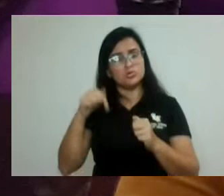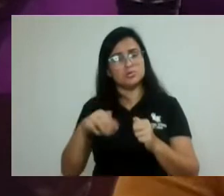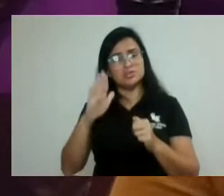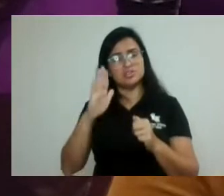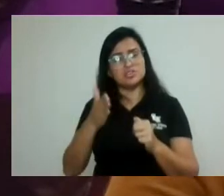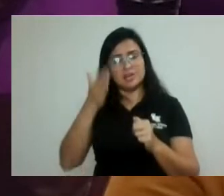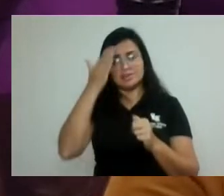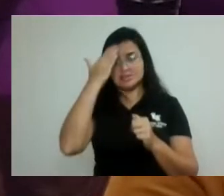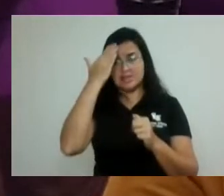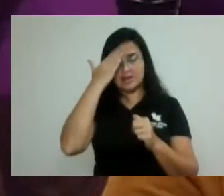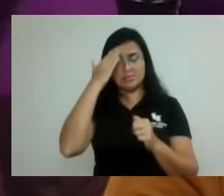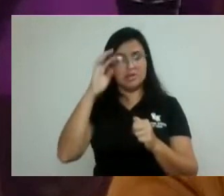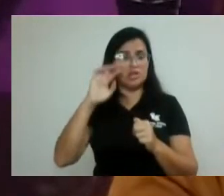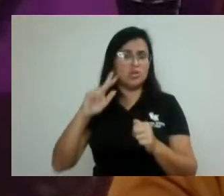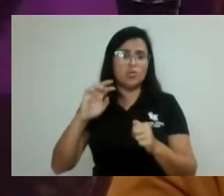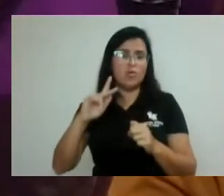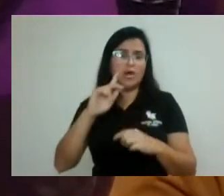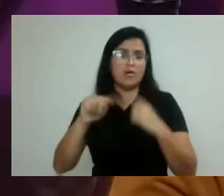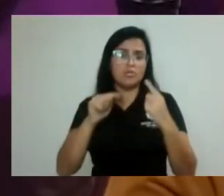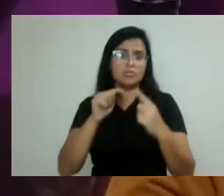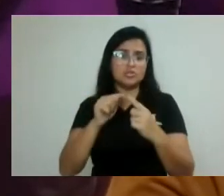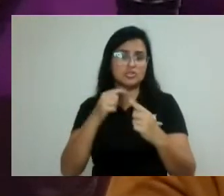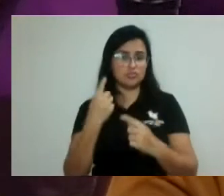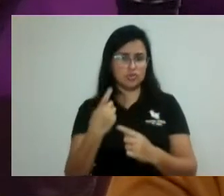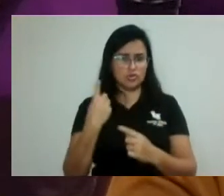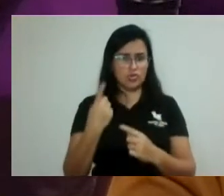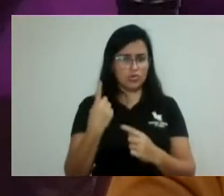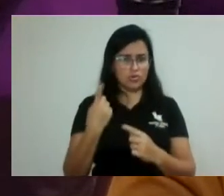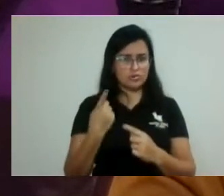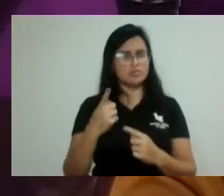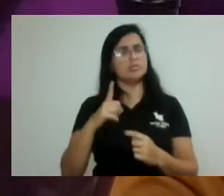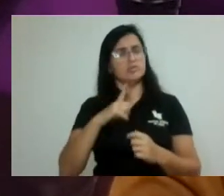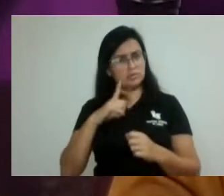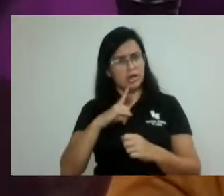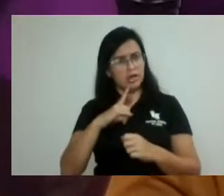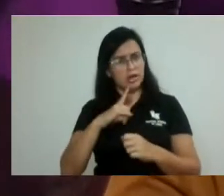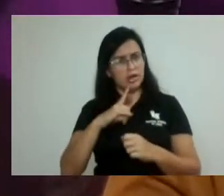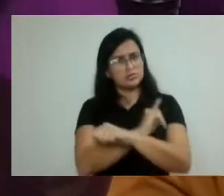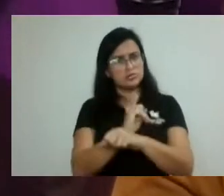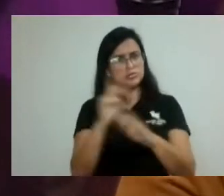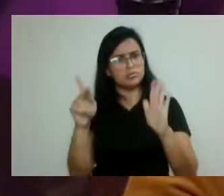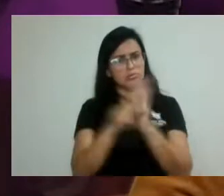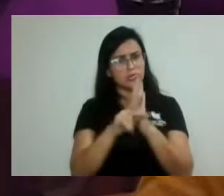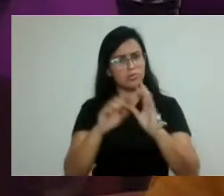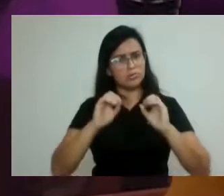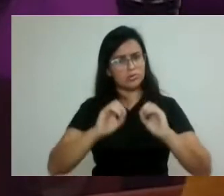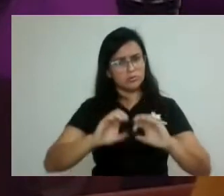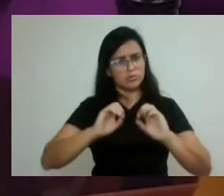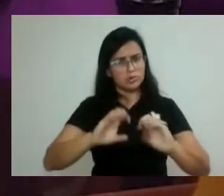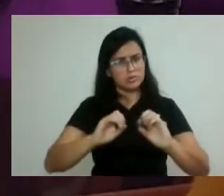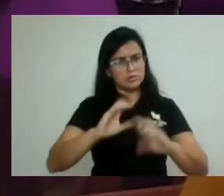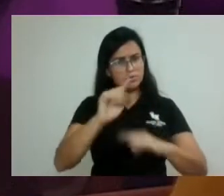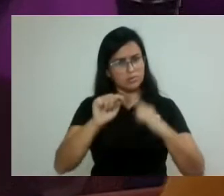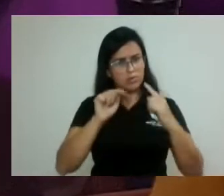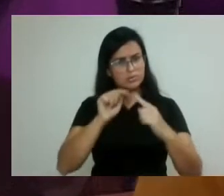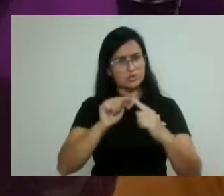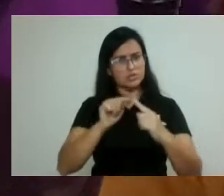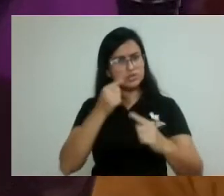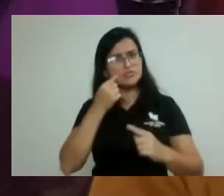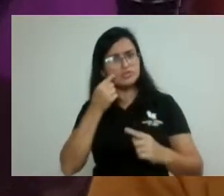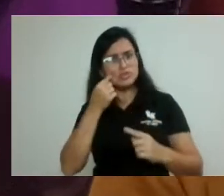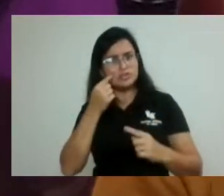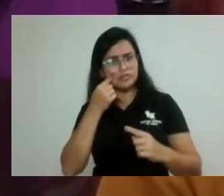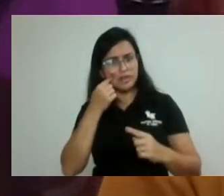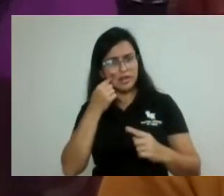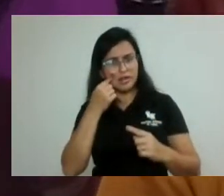Nós temos aí as instituições da educação que tem esse papel no nosso país. E não